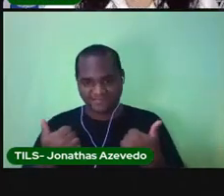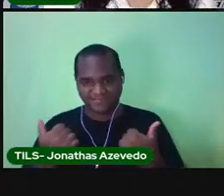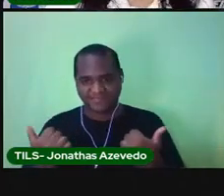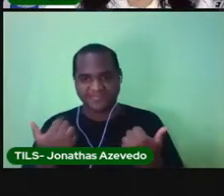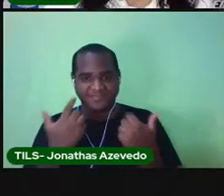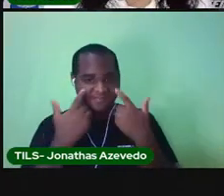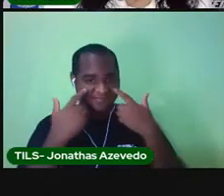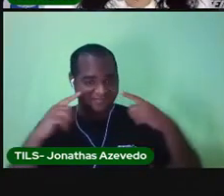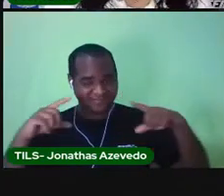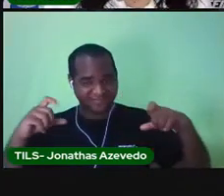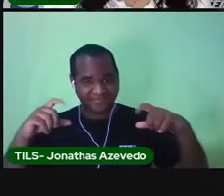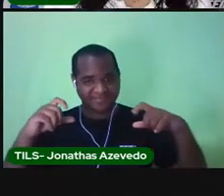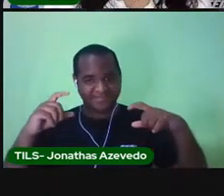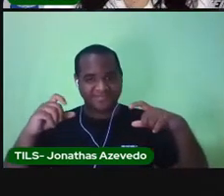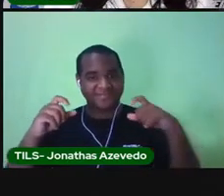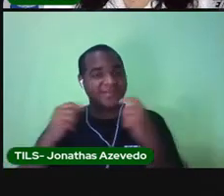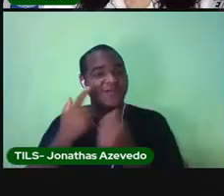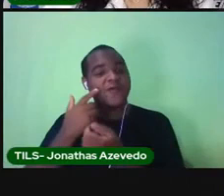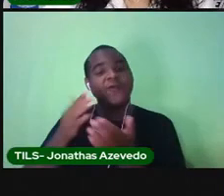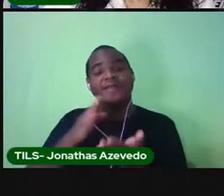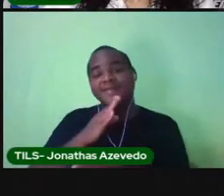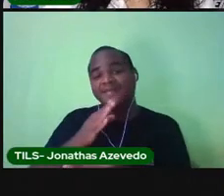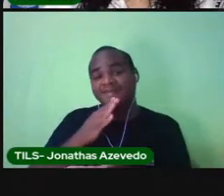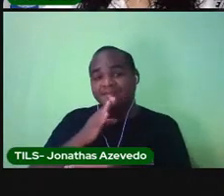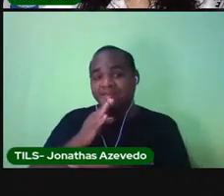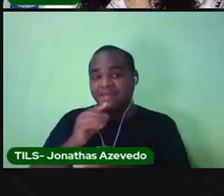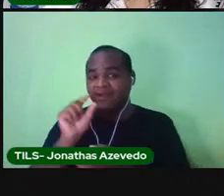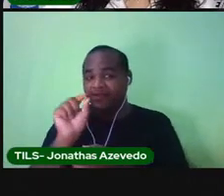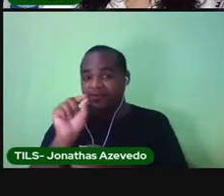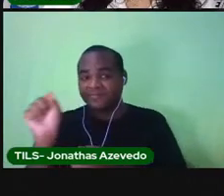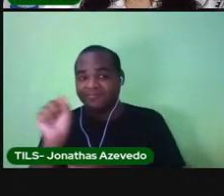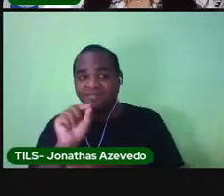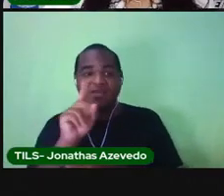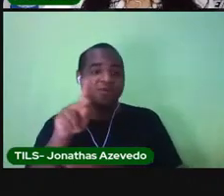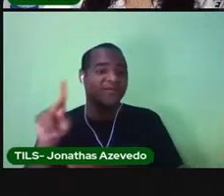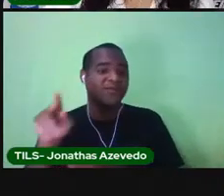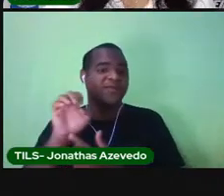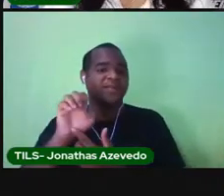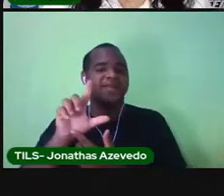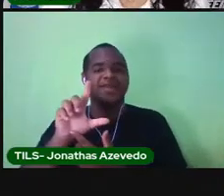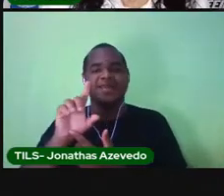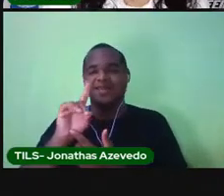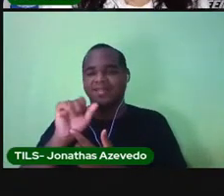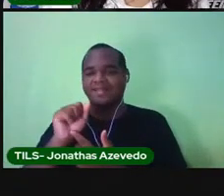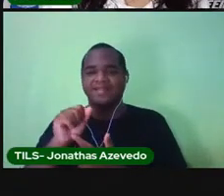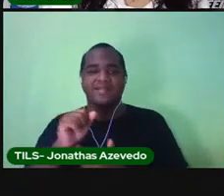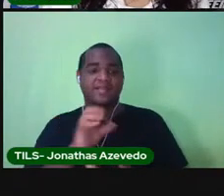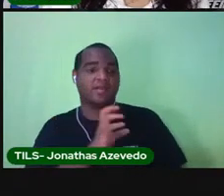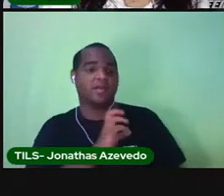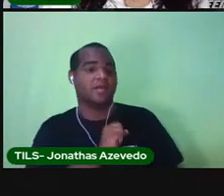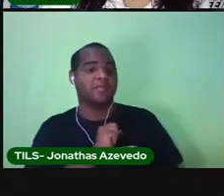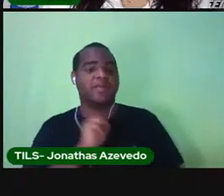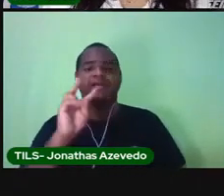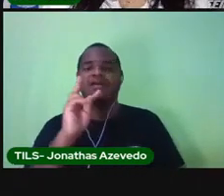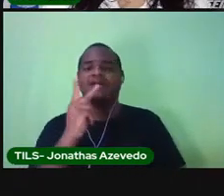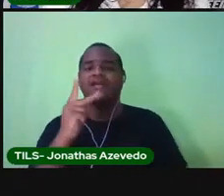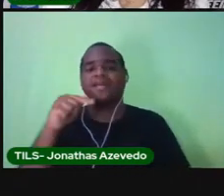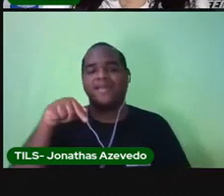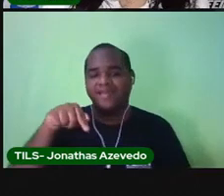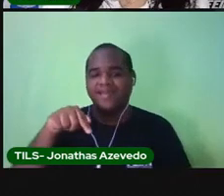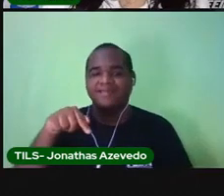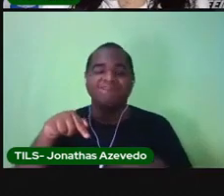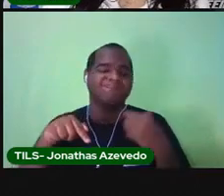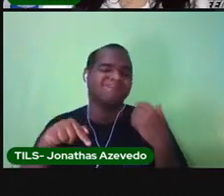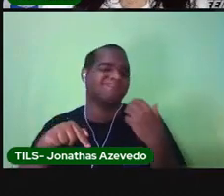pra vocês. Quem conhece esse personagem? A Proélida ama revista em quadrinhos. Eu